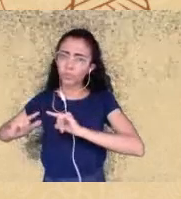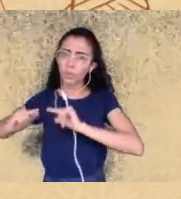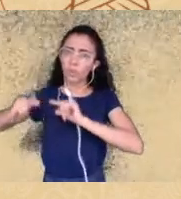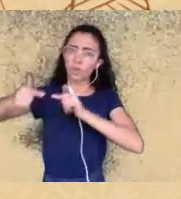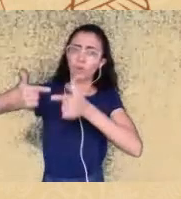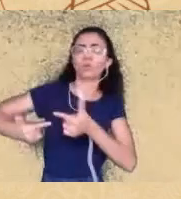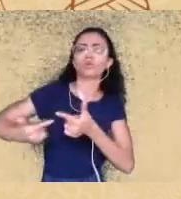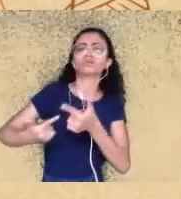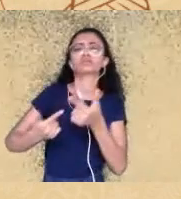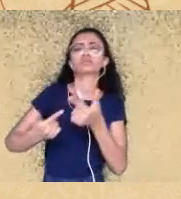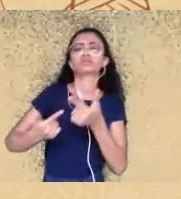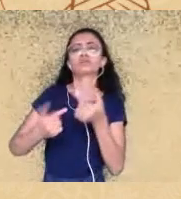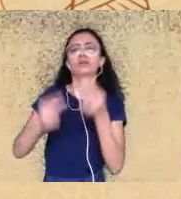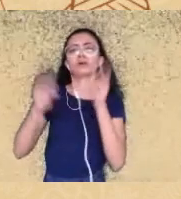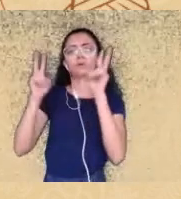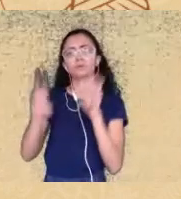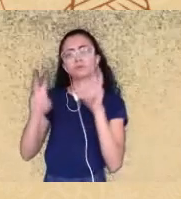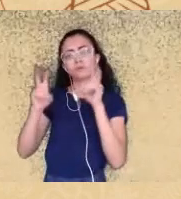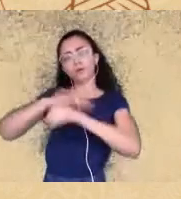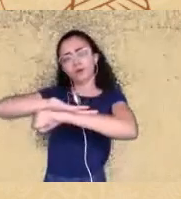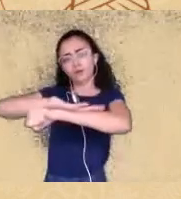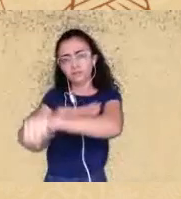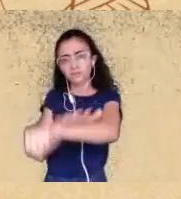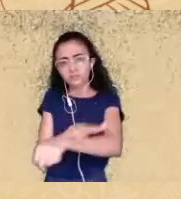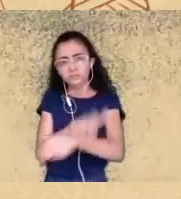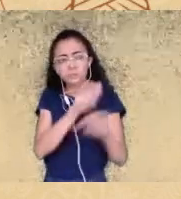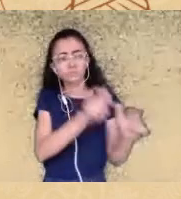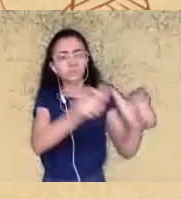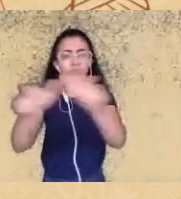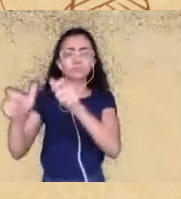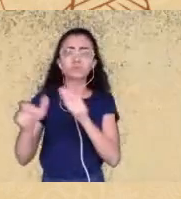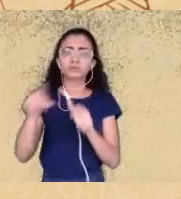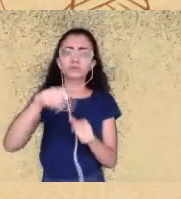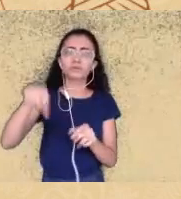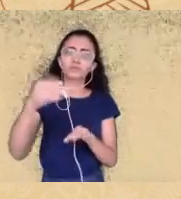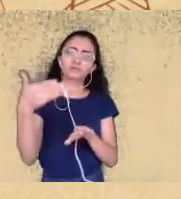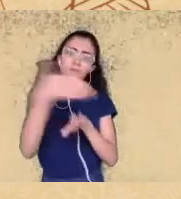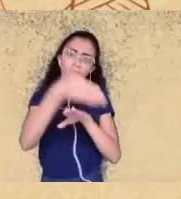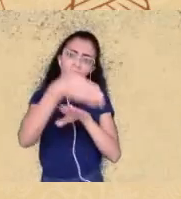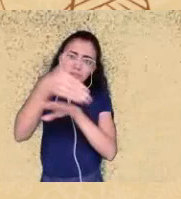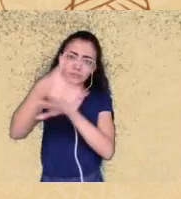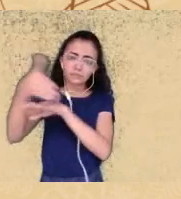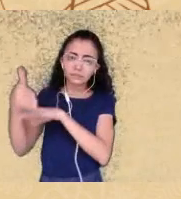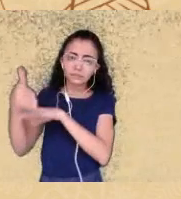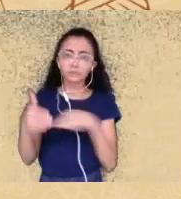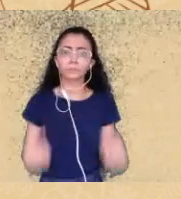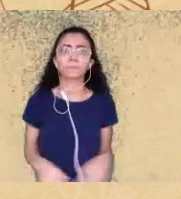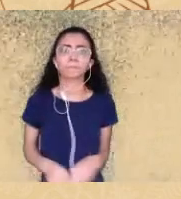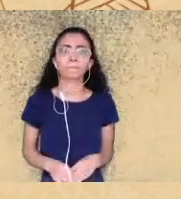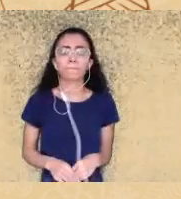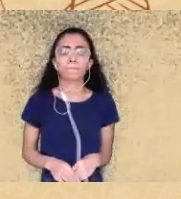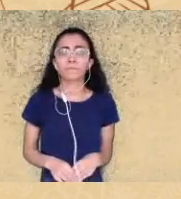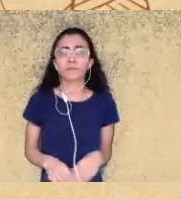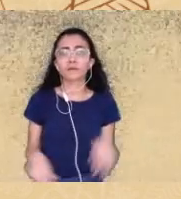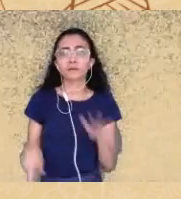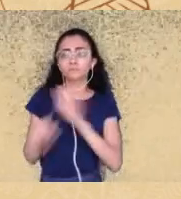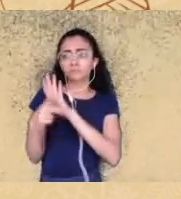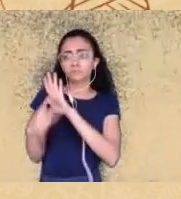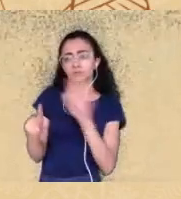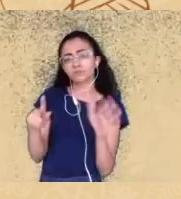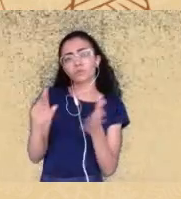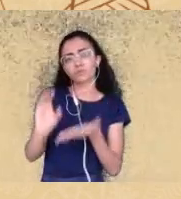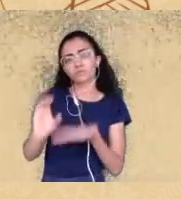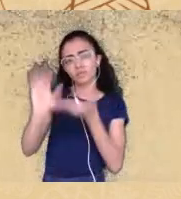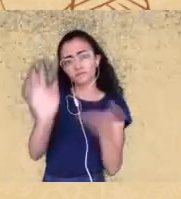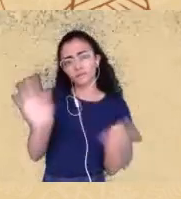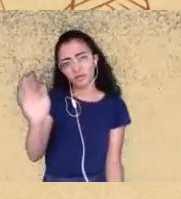racismo nos espaços por onde vocês circulam seja dentro do próprio CRP afinal vocês estão aqui